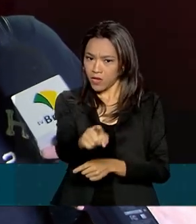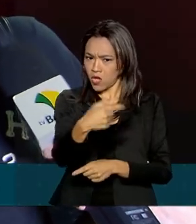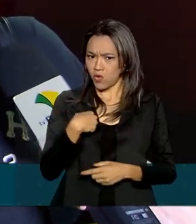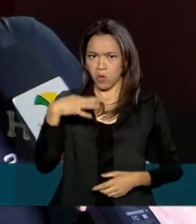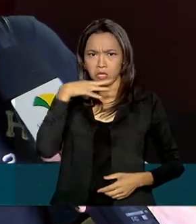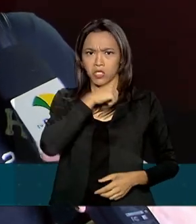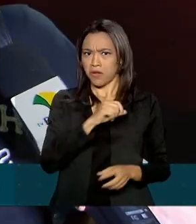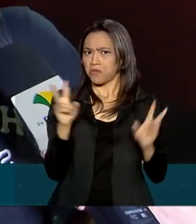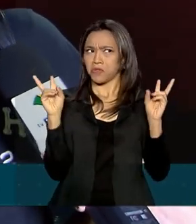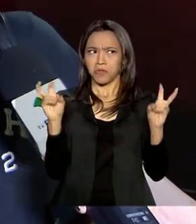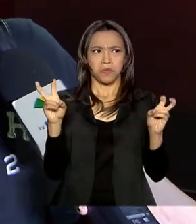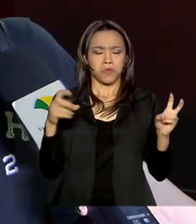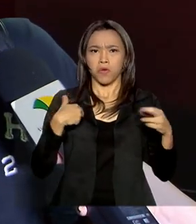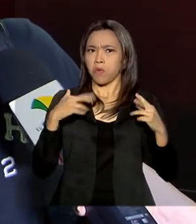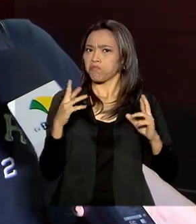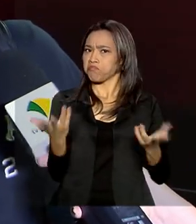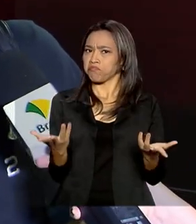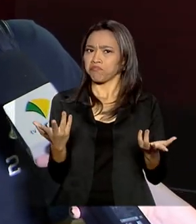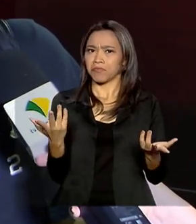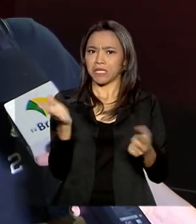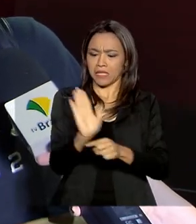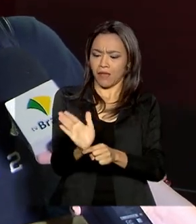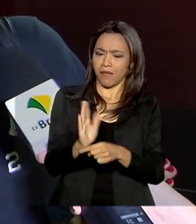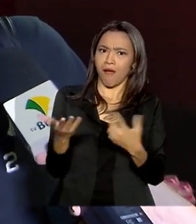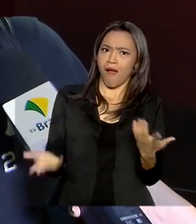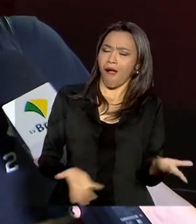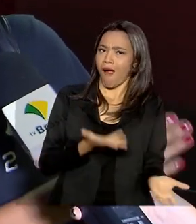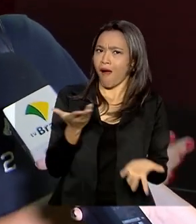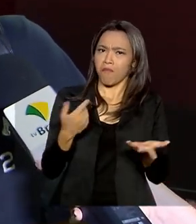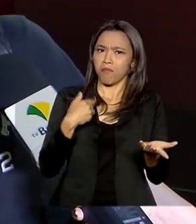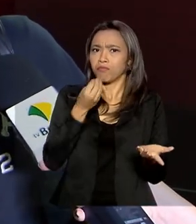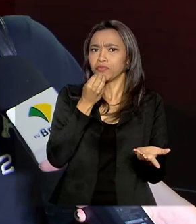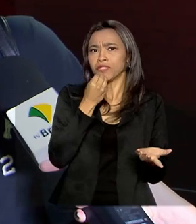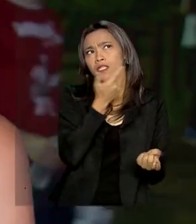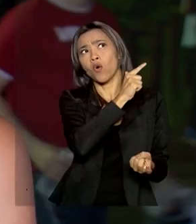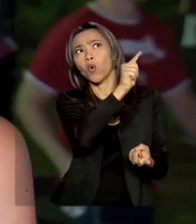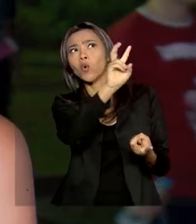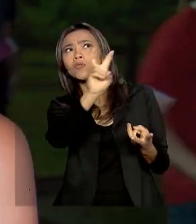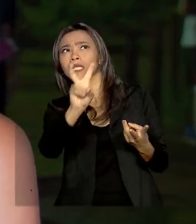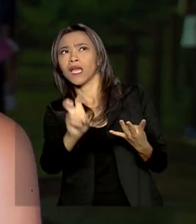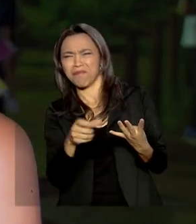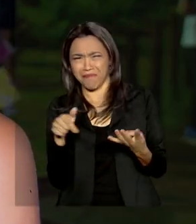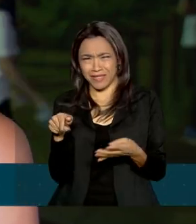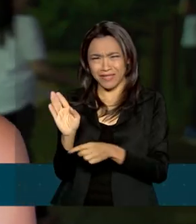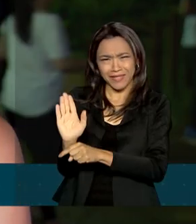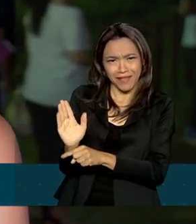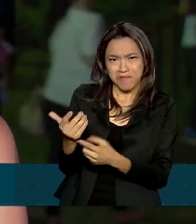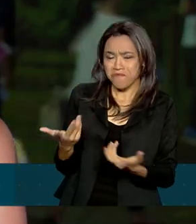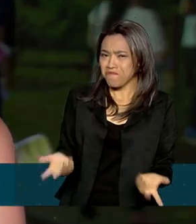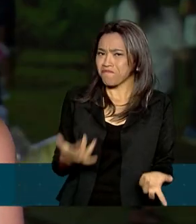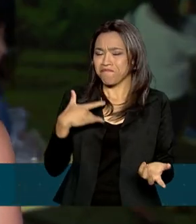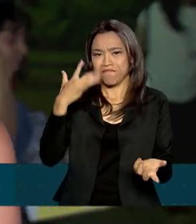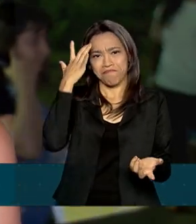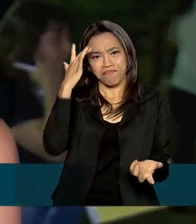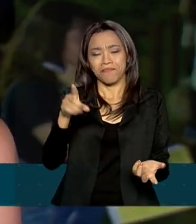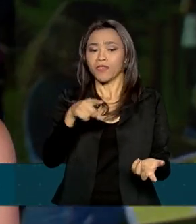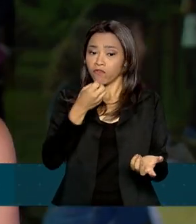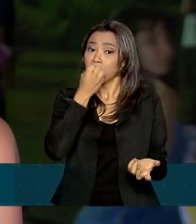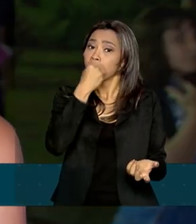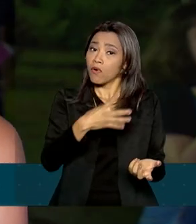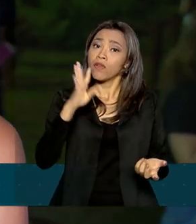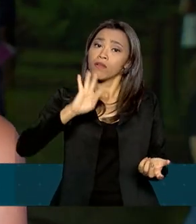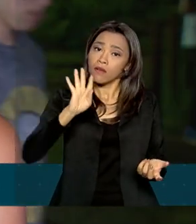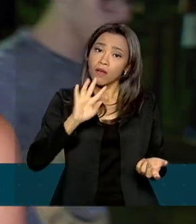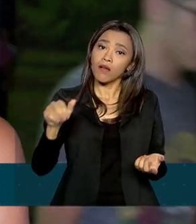esses temas. Nunca pensaram que ia ser cinema. Pensei que ia acontecer qualquer tema, menos o cinema. Foi até legal eles abordarem esse tema este ano, porque